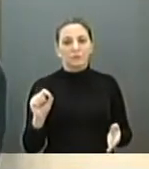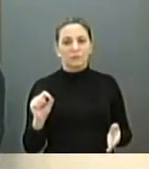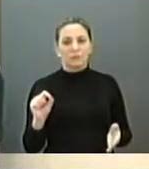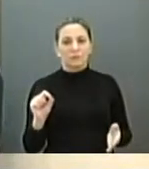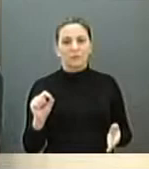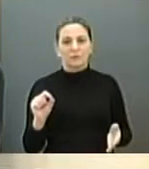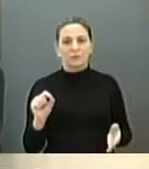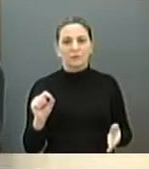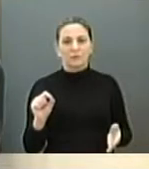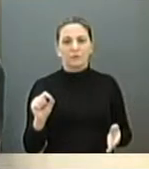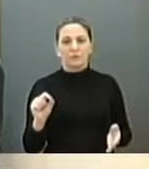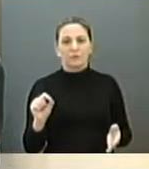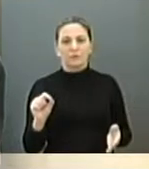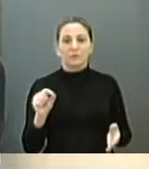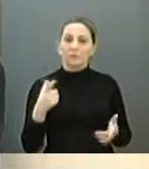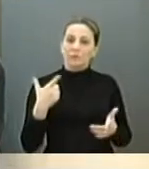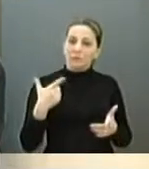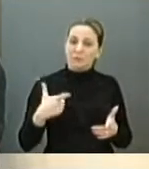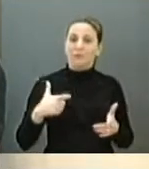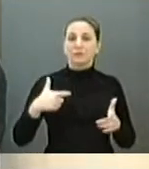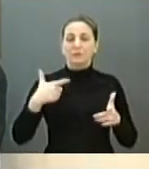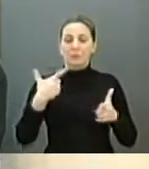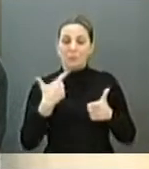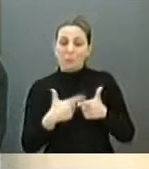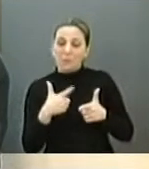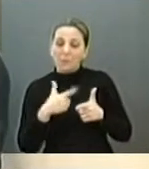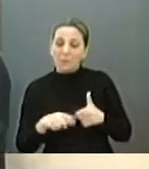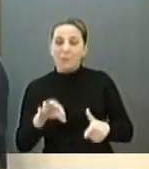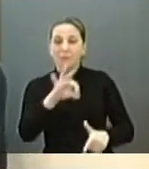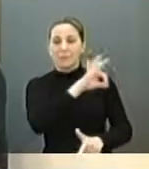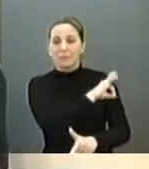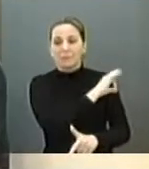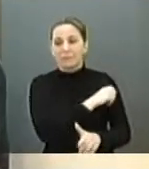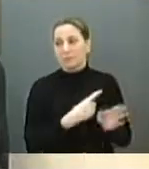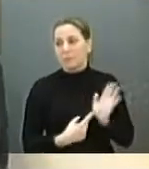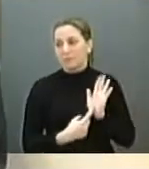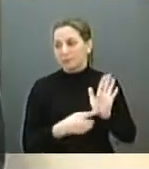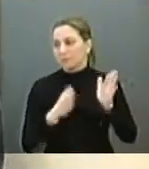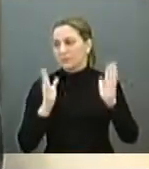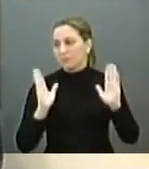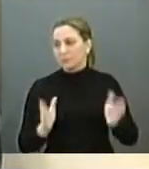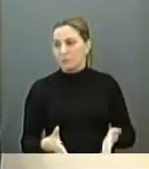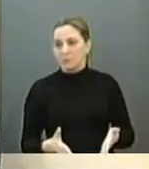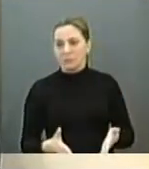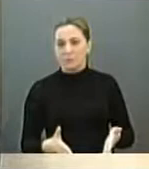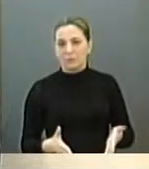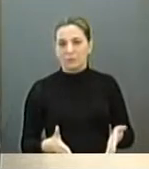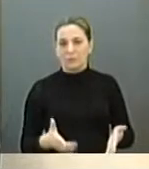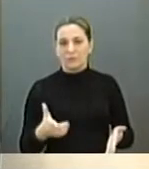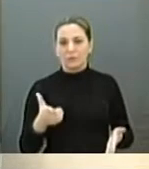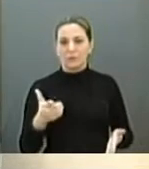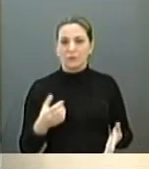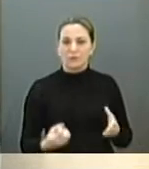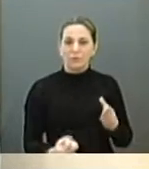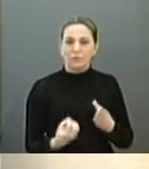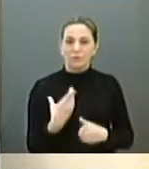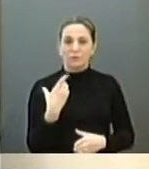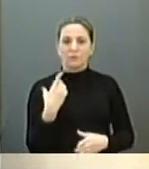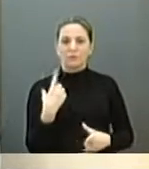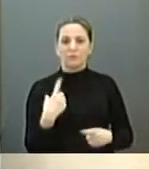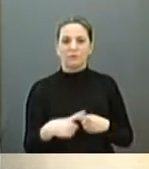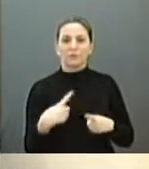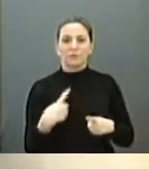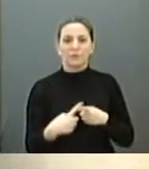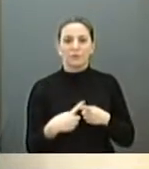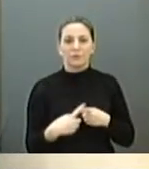esse déficit, esse rombo que a prefeitura se encontra hoje, ele não se deu por conta